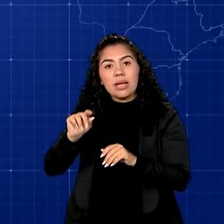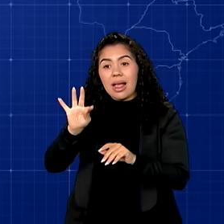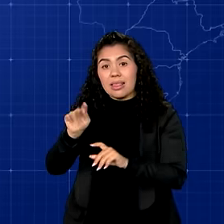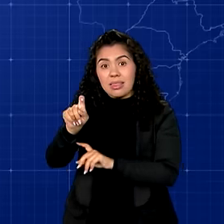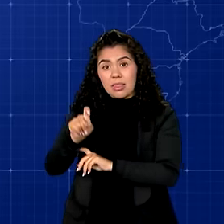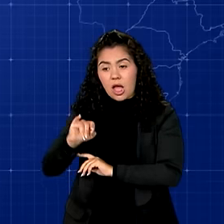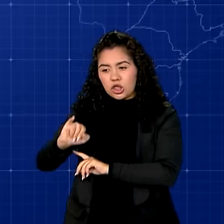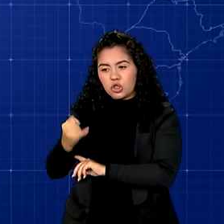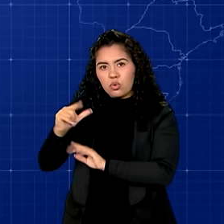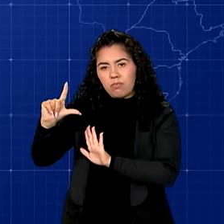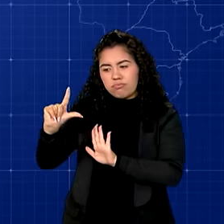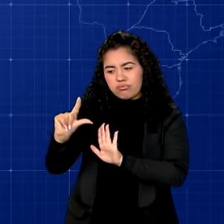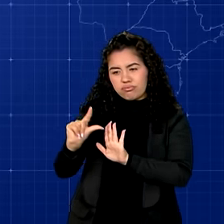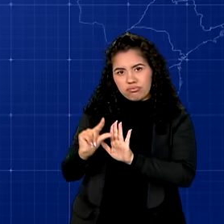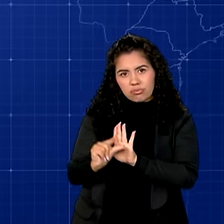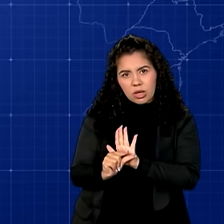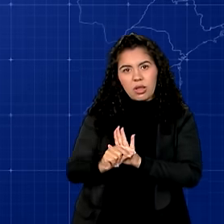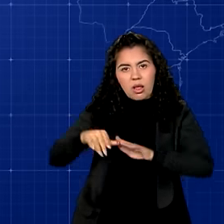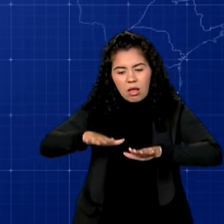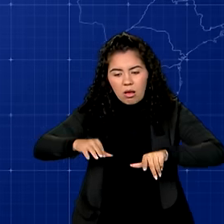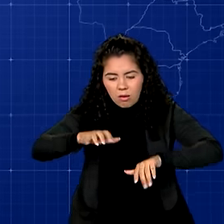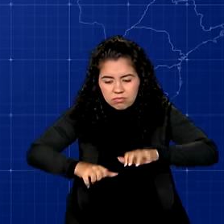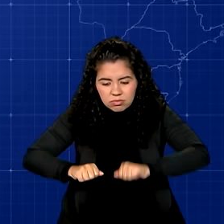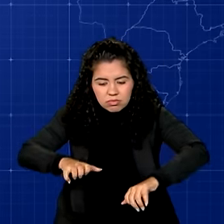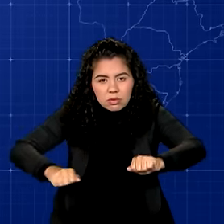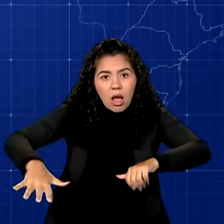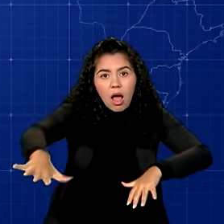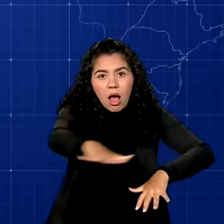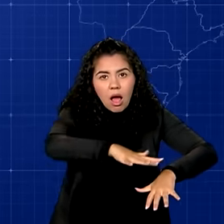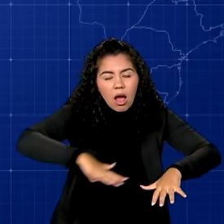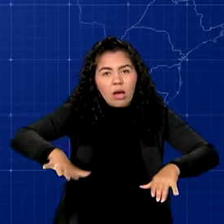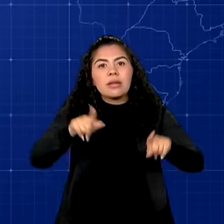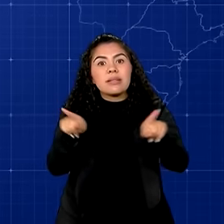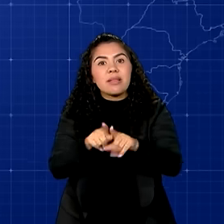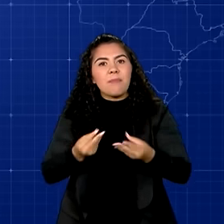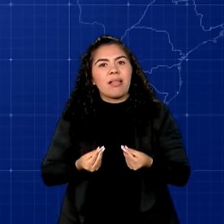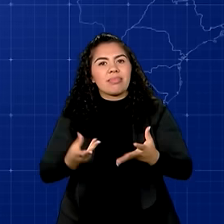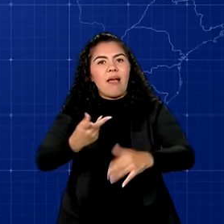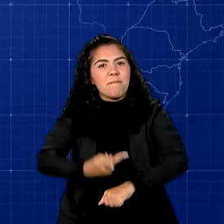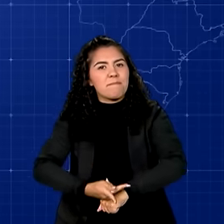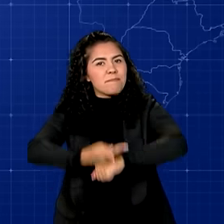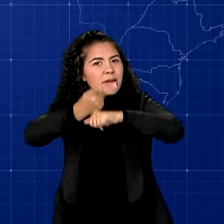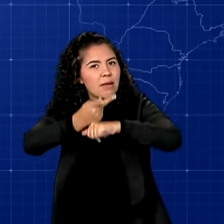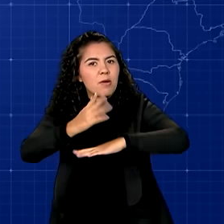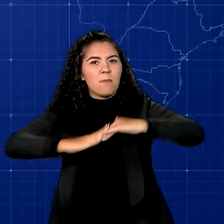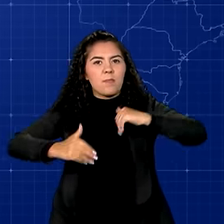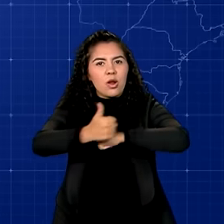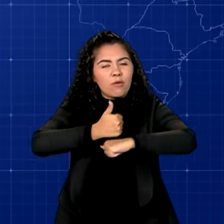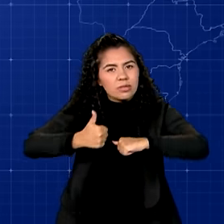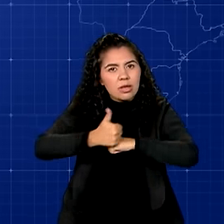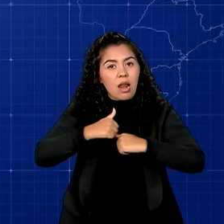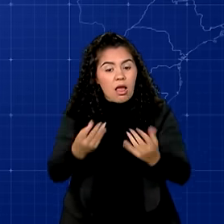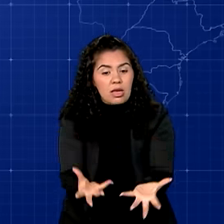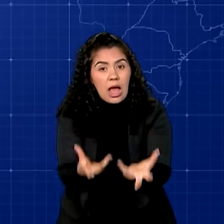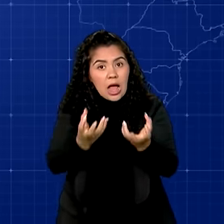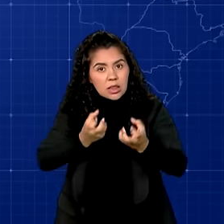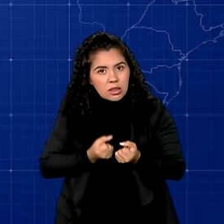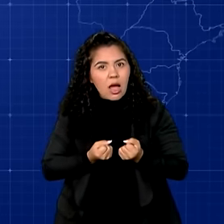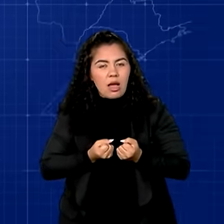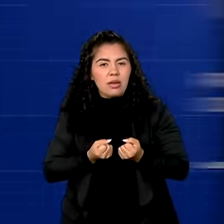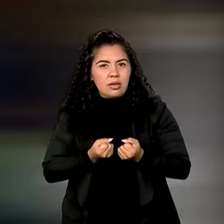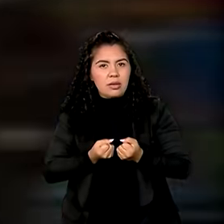reduzidas para a recuperação de pastagens e ainda premiação para produtores que adotarem práticas agropecuárias